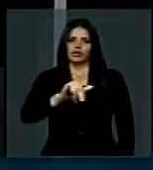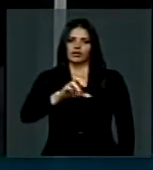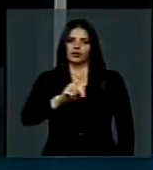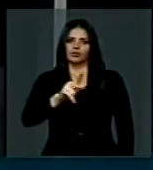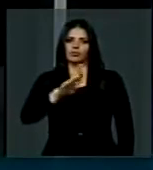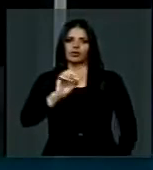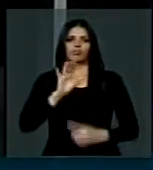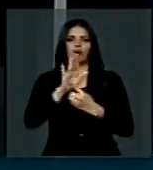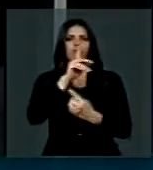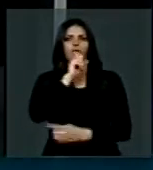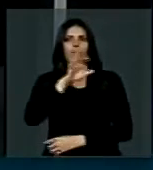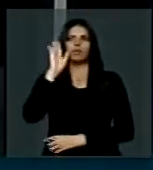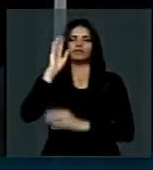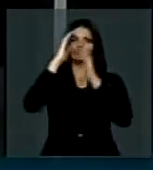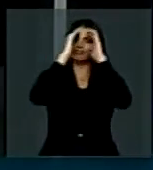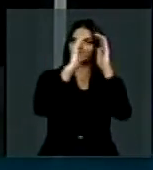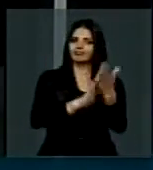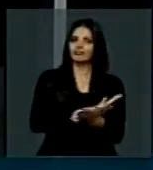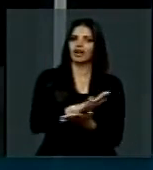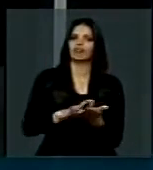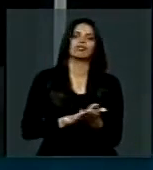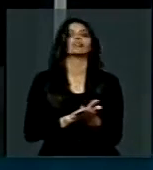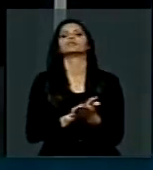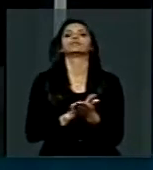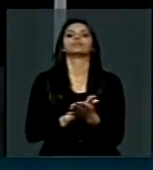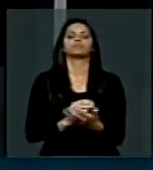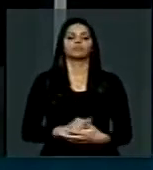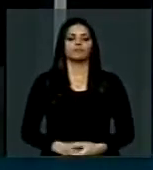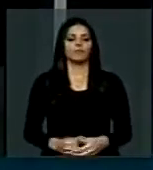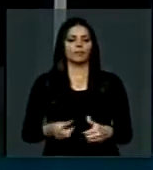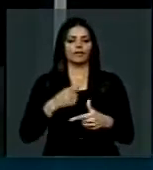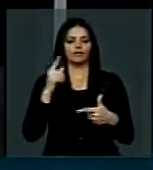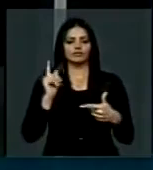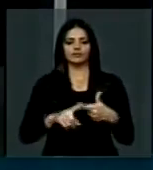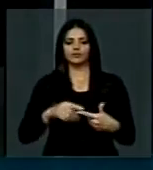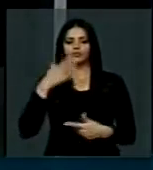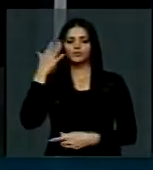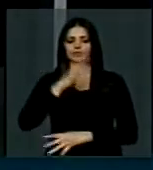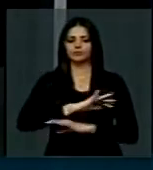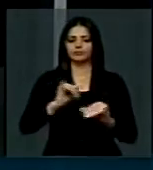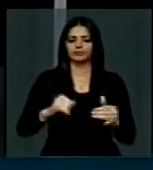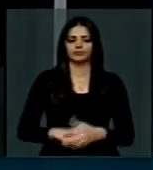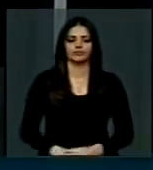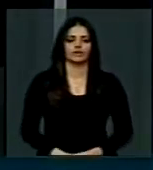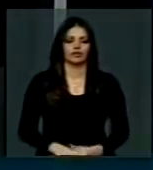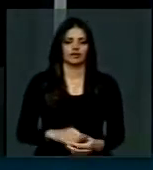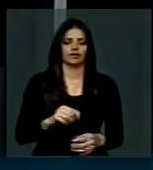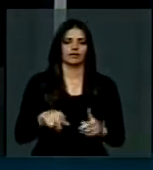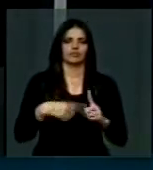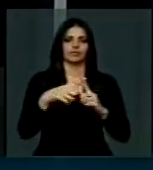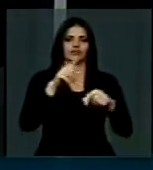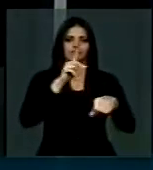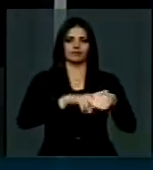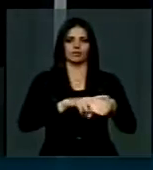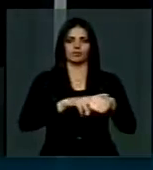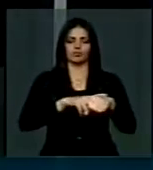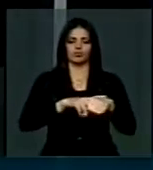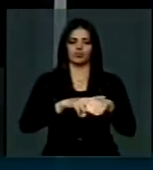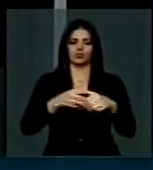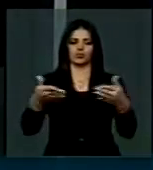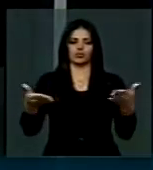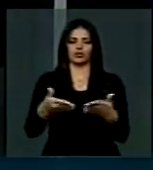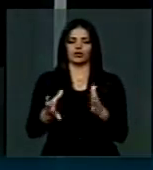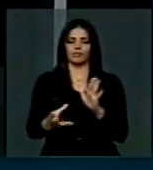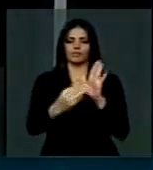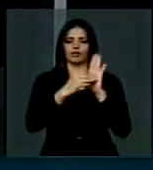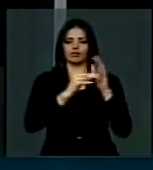promessas não cumpridas para a linha de trem. Em segundo lugar, senhor presidente, nós estivemos na promulgação agora da